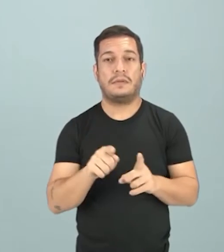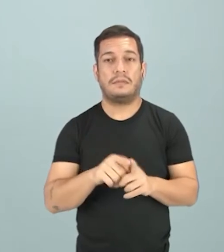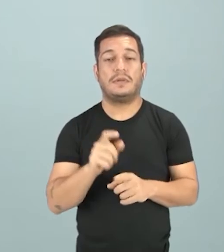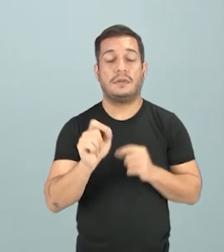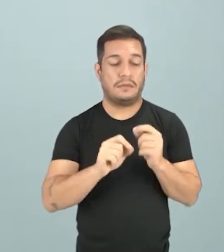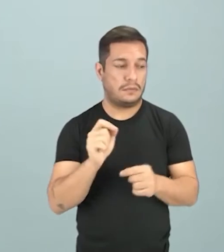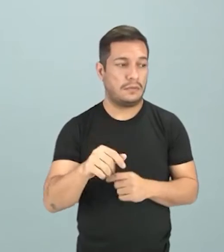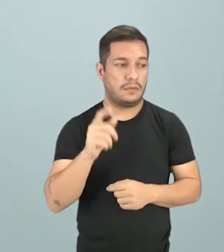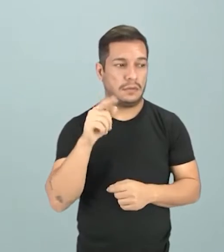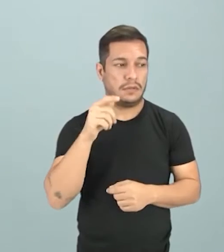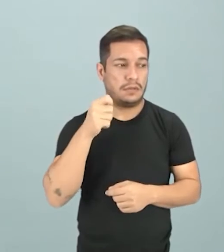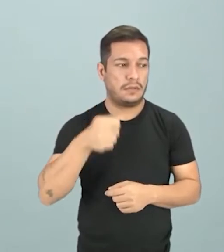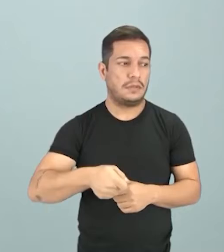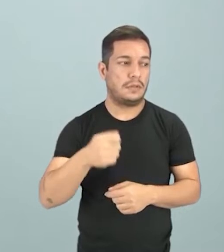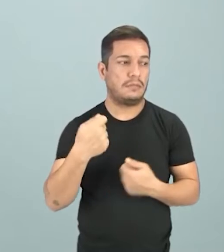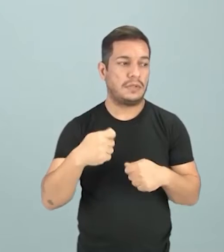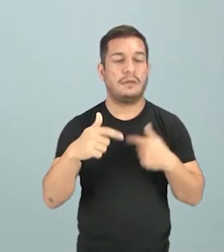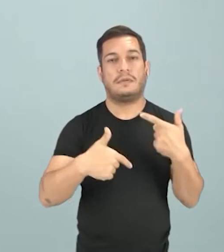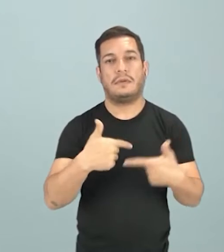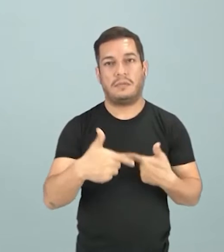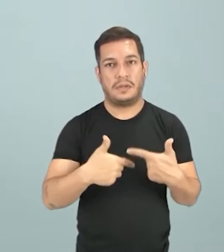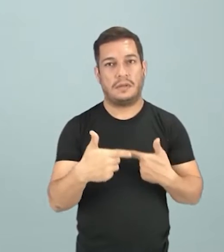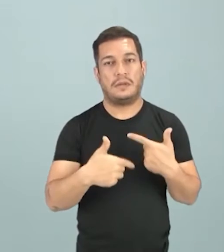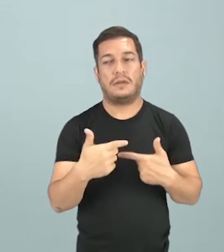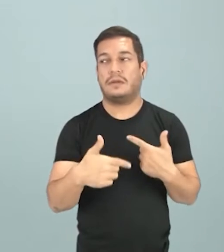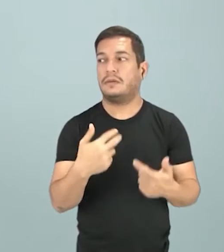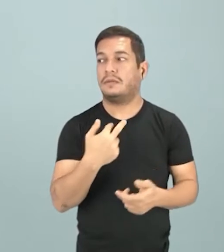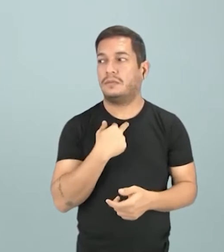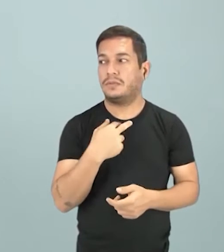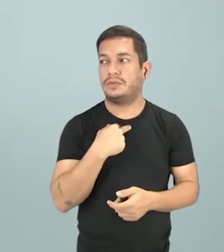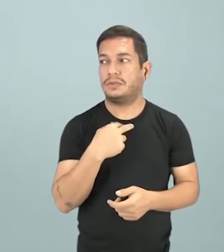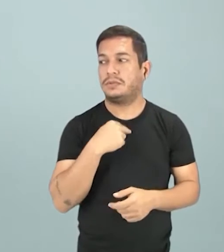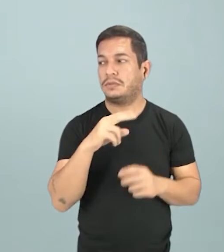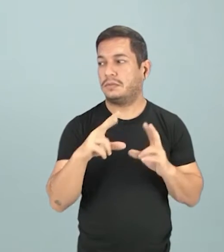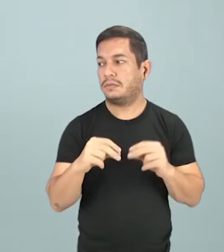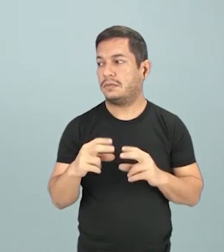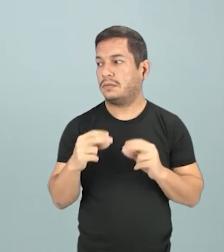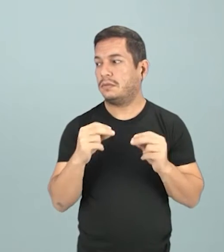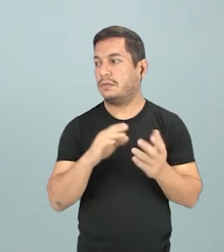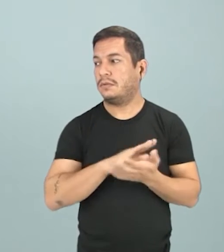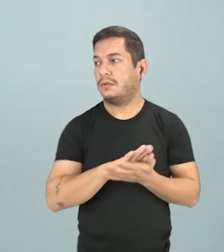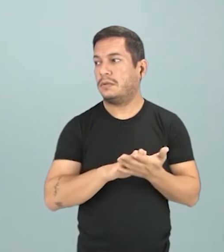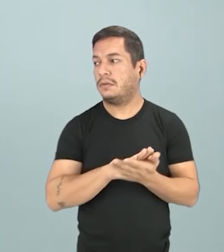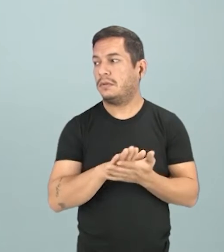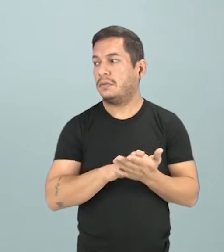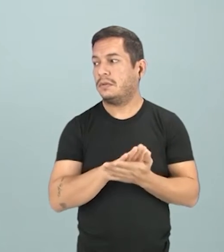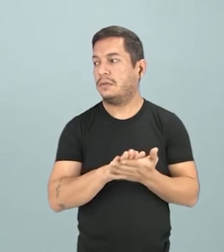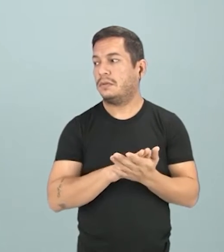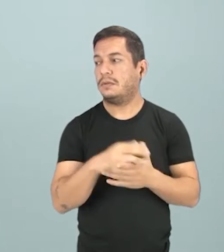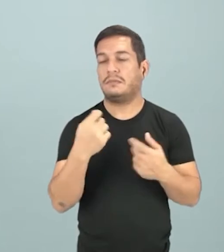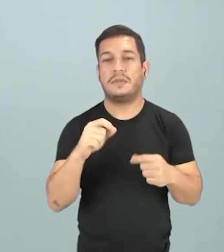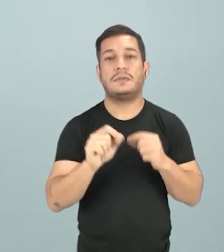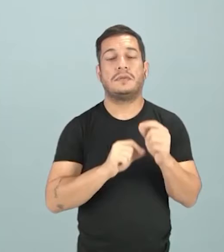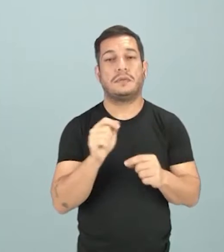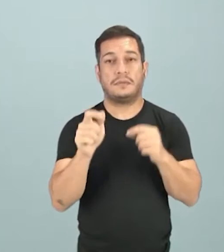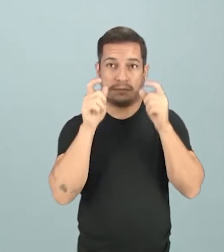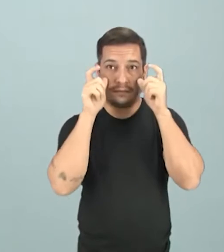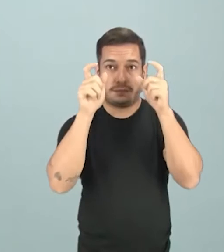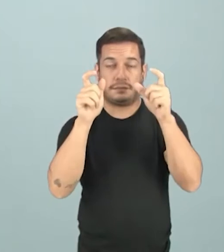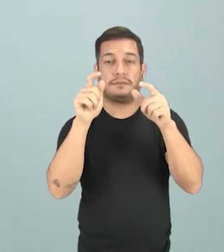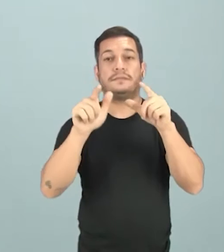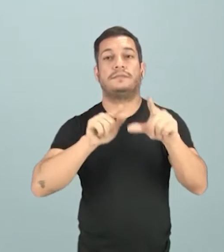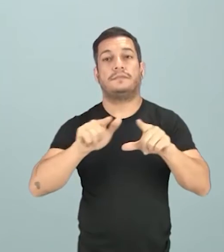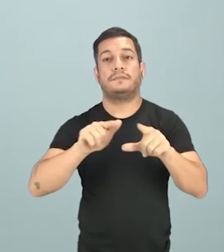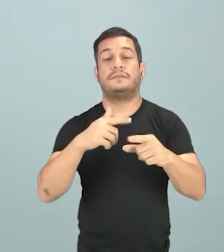Ela tinha que trabalhar, não poderia conversar, teria que ficar atento ao